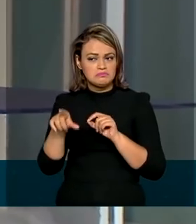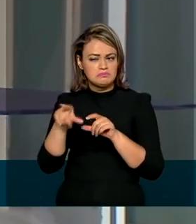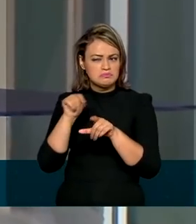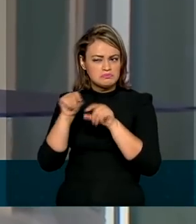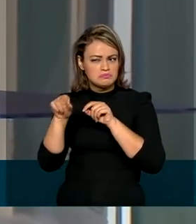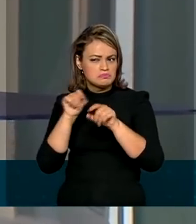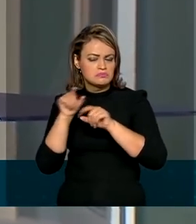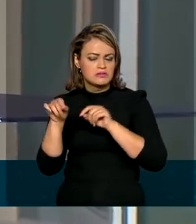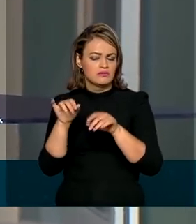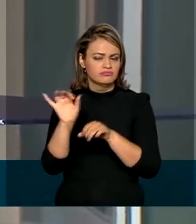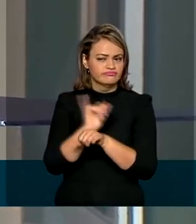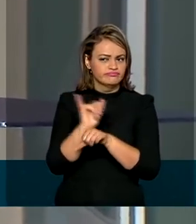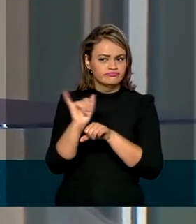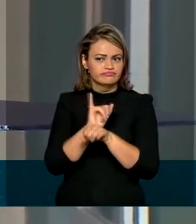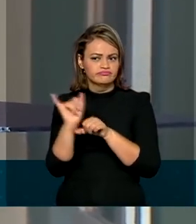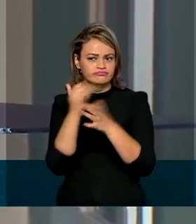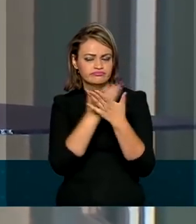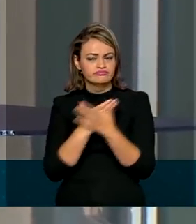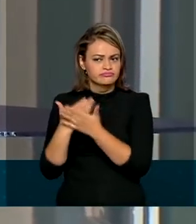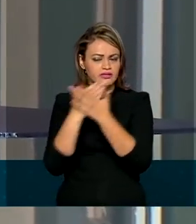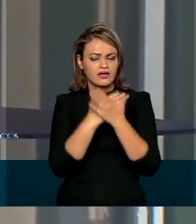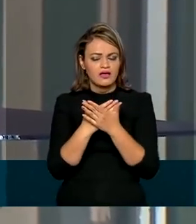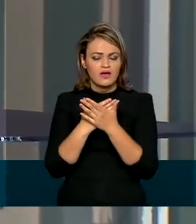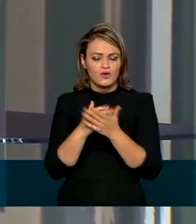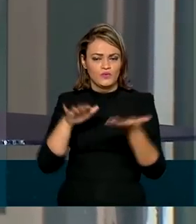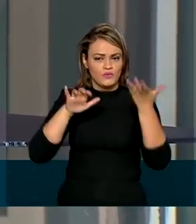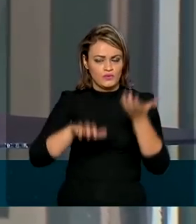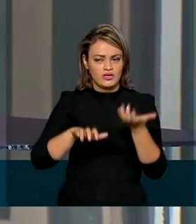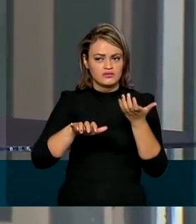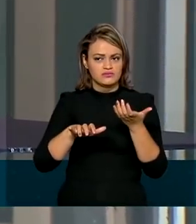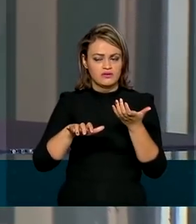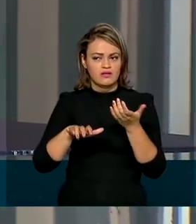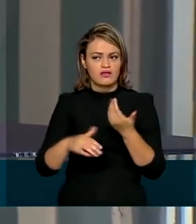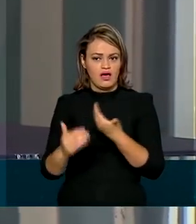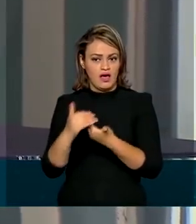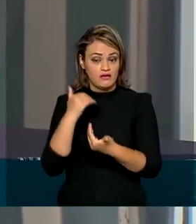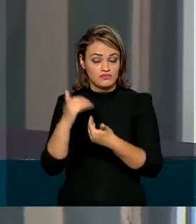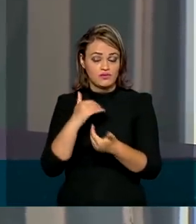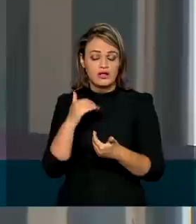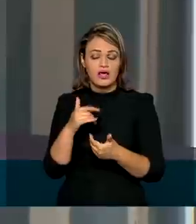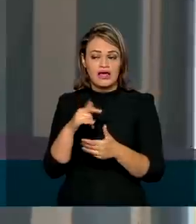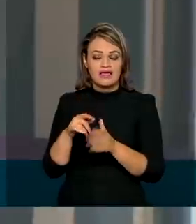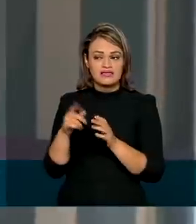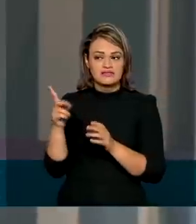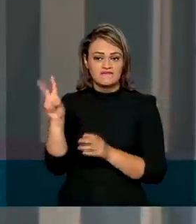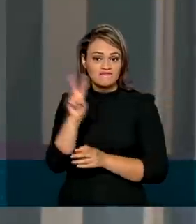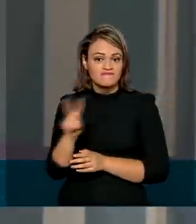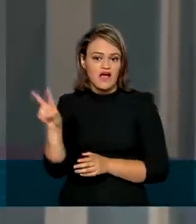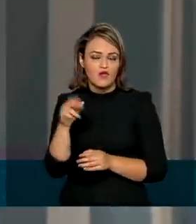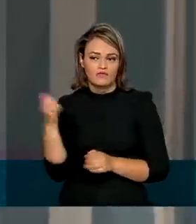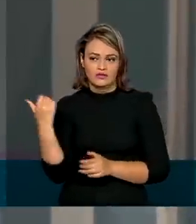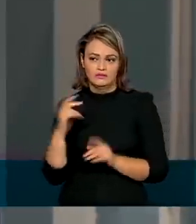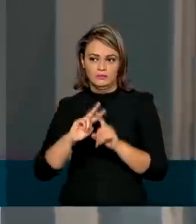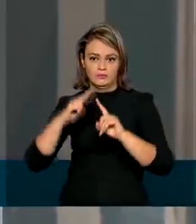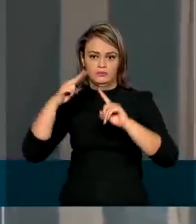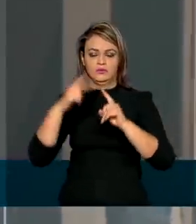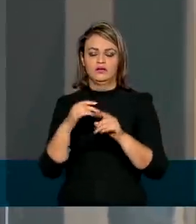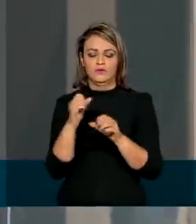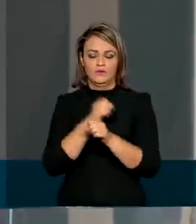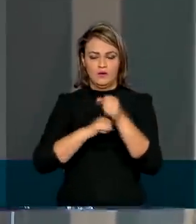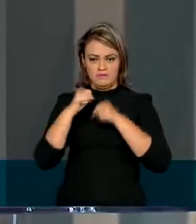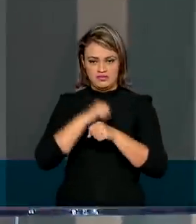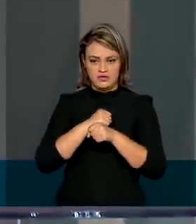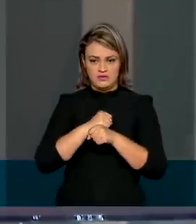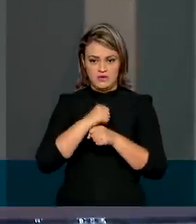elaboradas, com a ajuda do Congresso Nacional, que as tarifas não crescessem no ano de 2020,